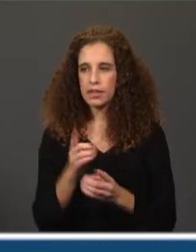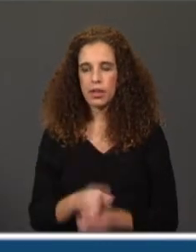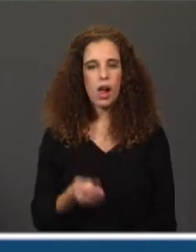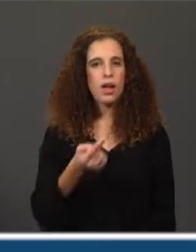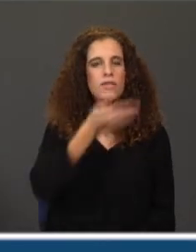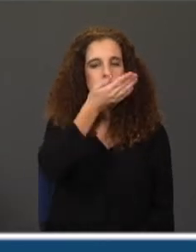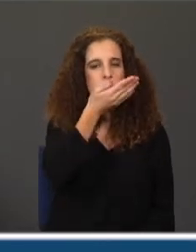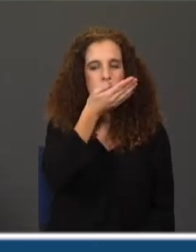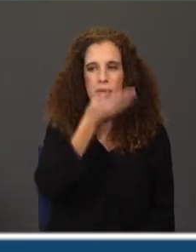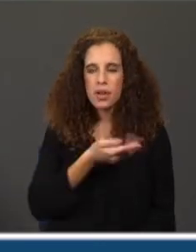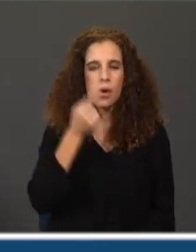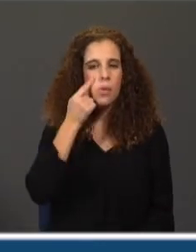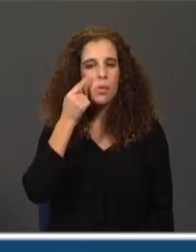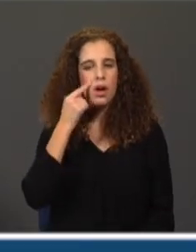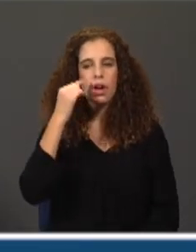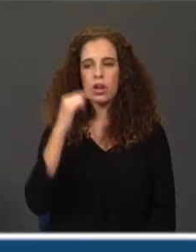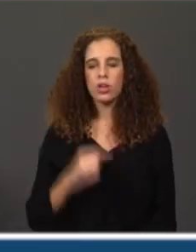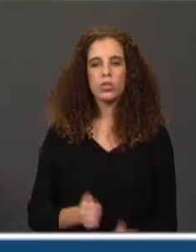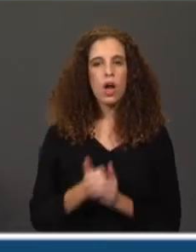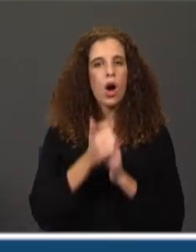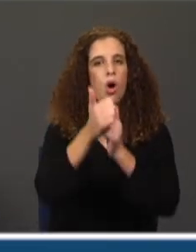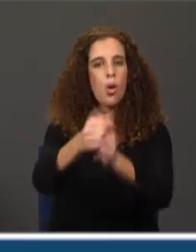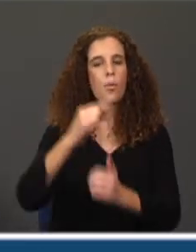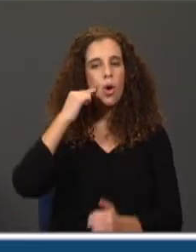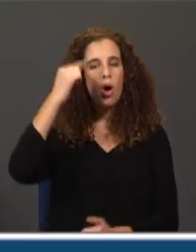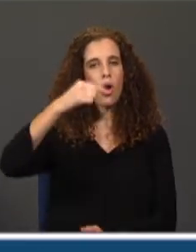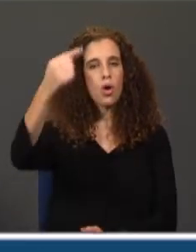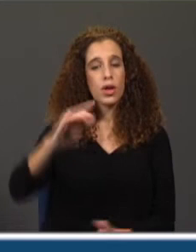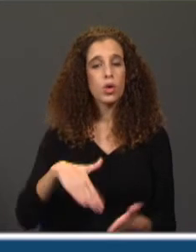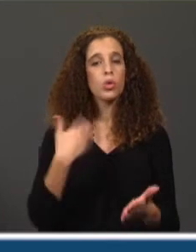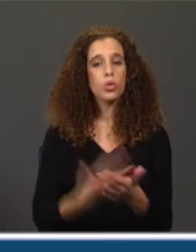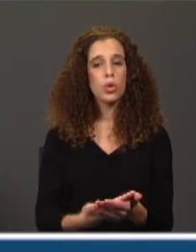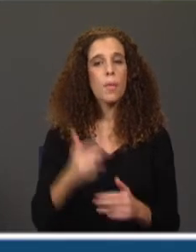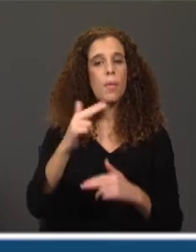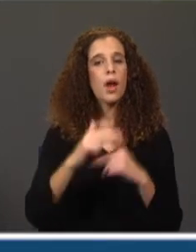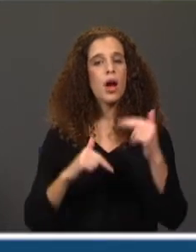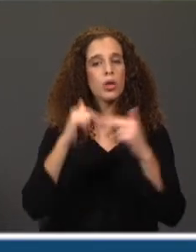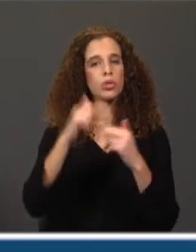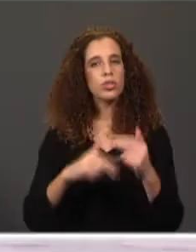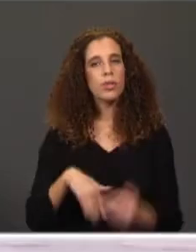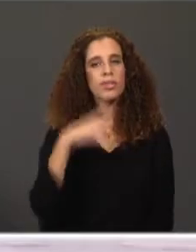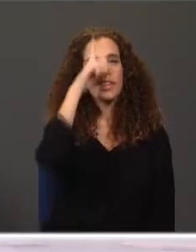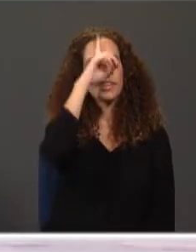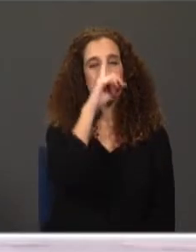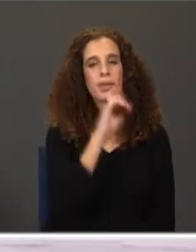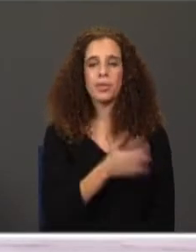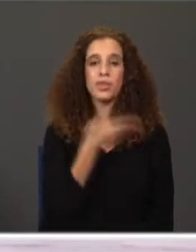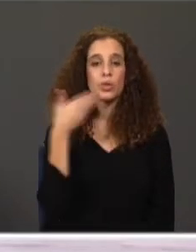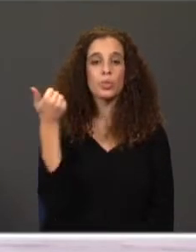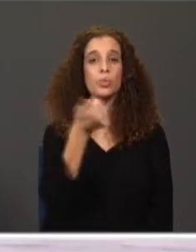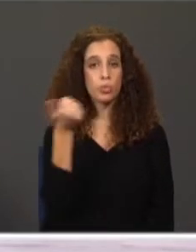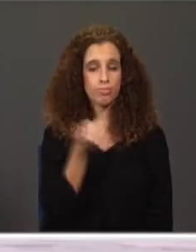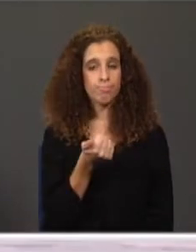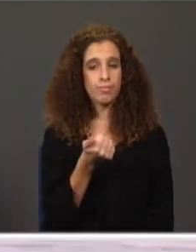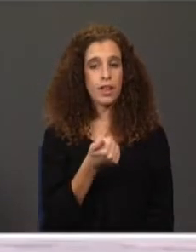acompanhou ao longo da viagem e que contribuiu certamente para a construção desta memória tão bela. É uma interpretação